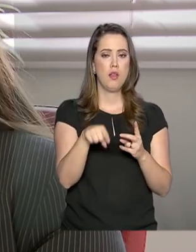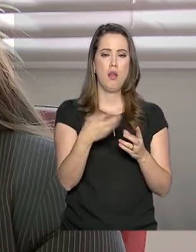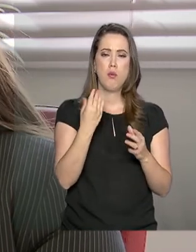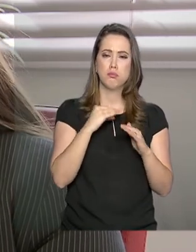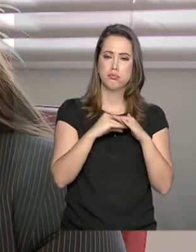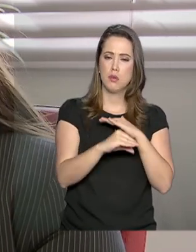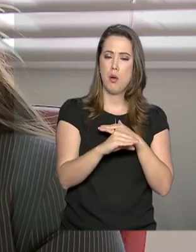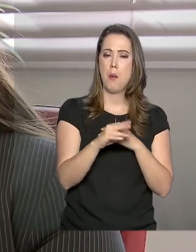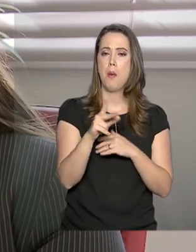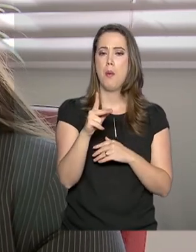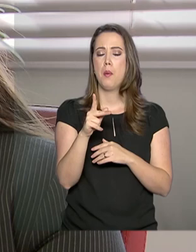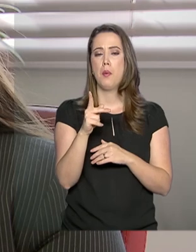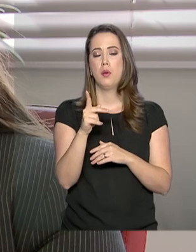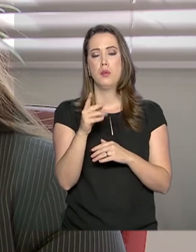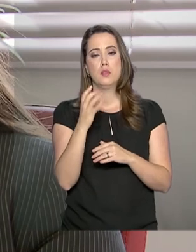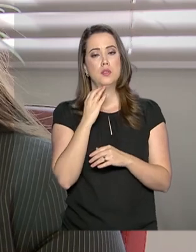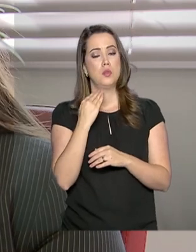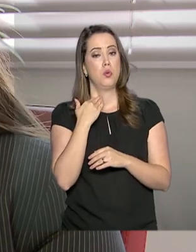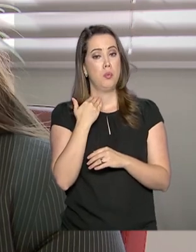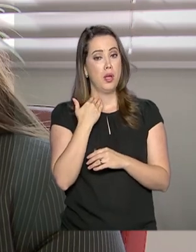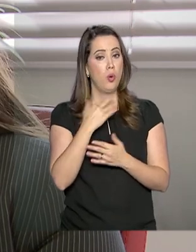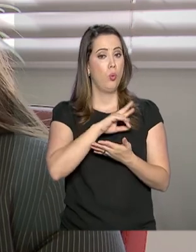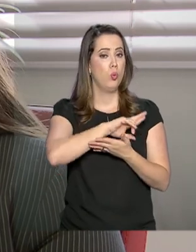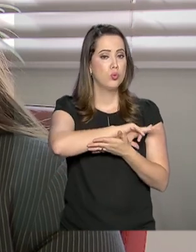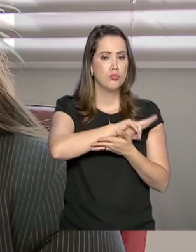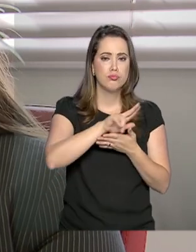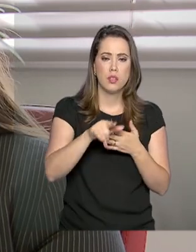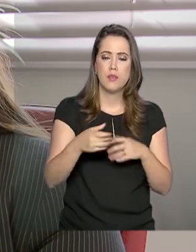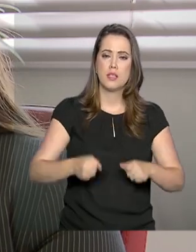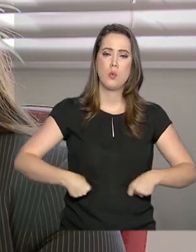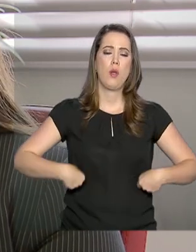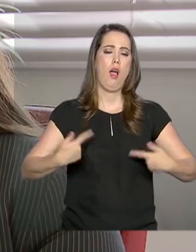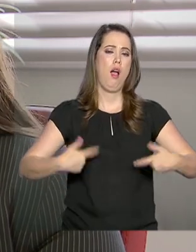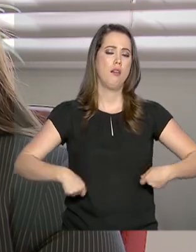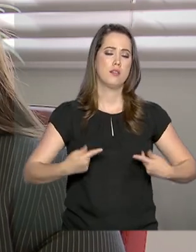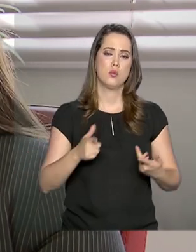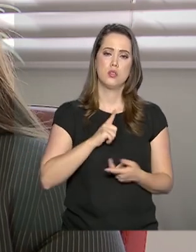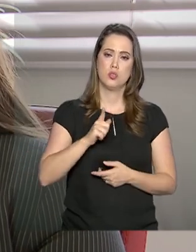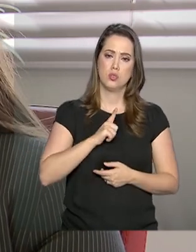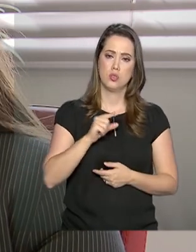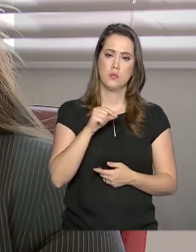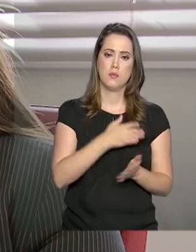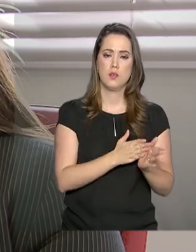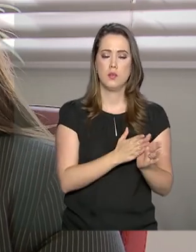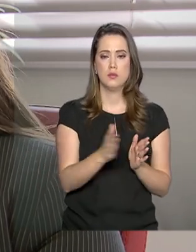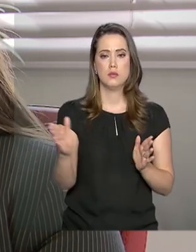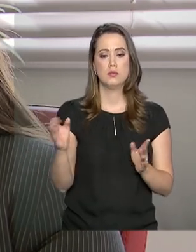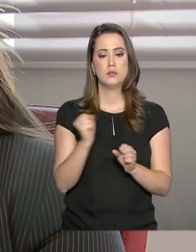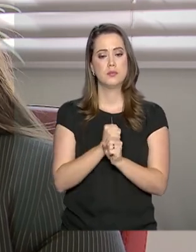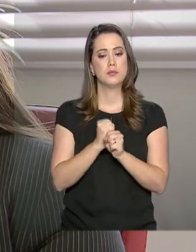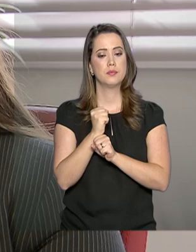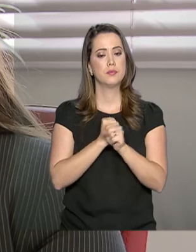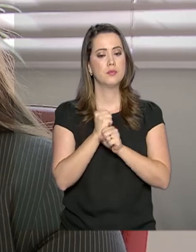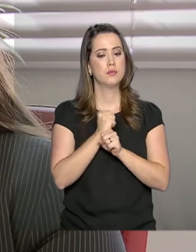os extratos bancários, todas as despesas que eu tive durante o ano,